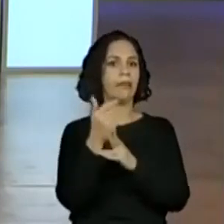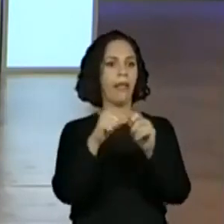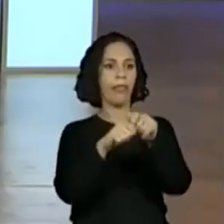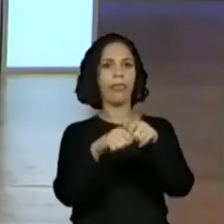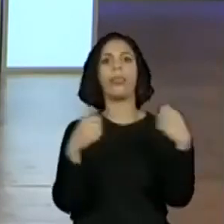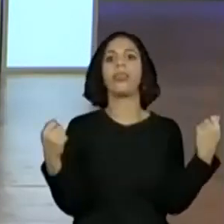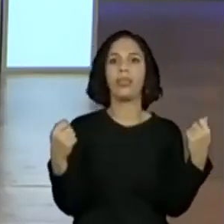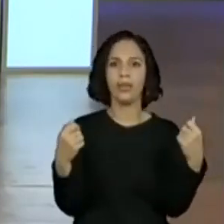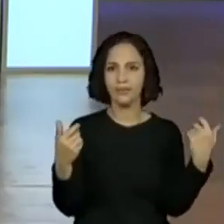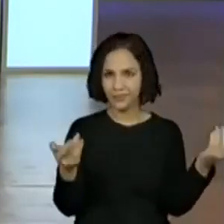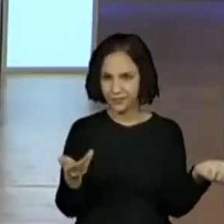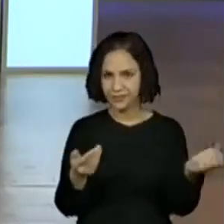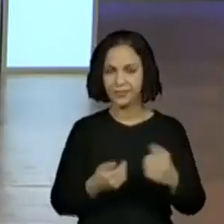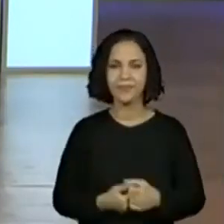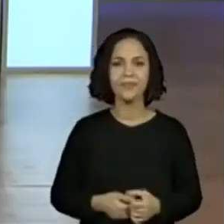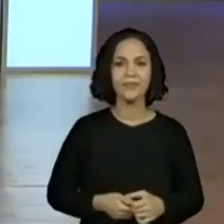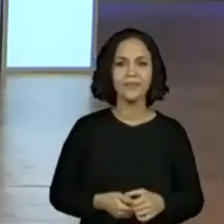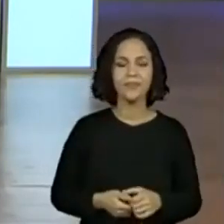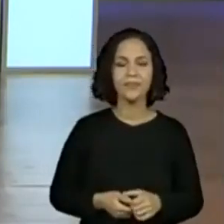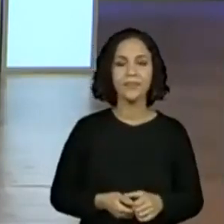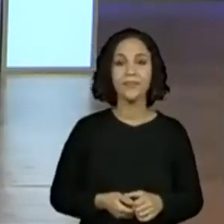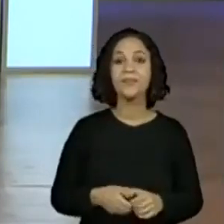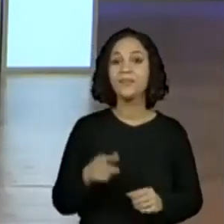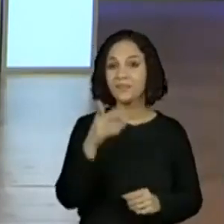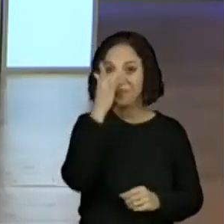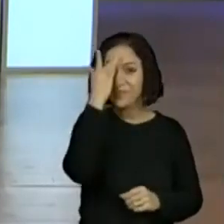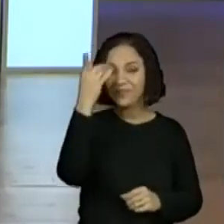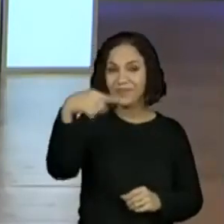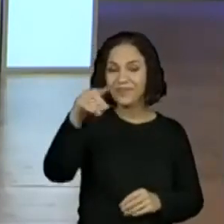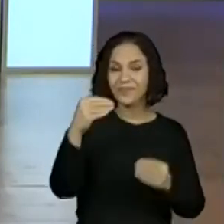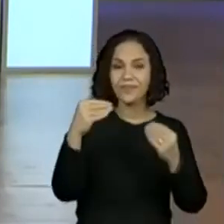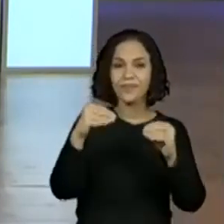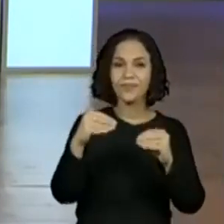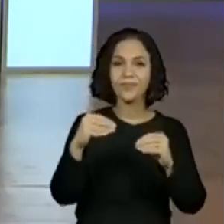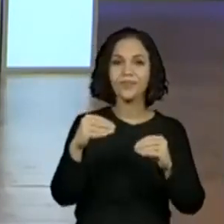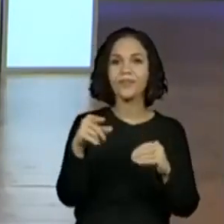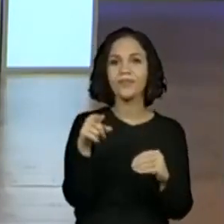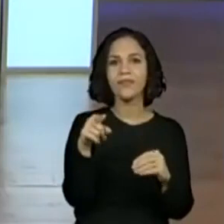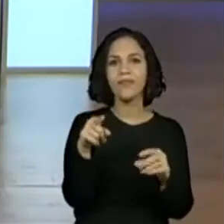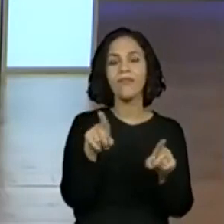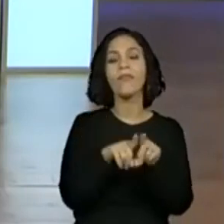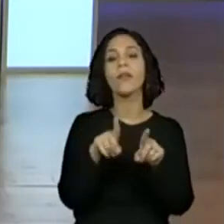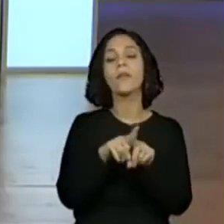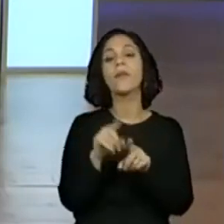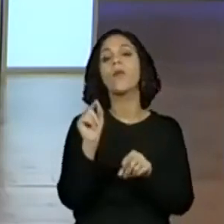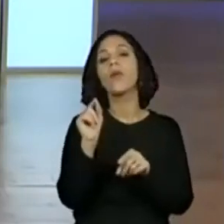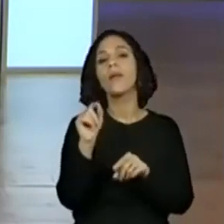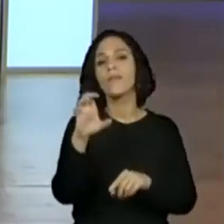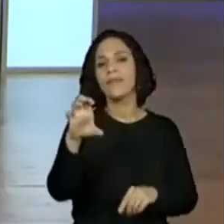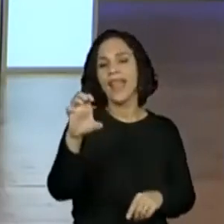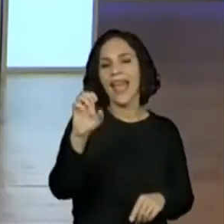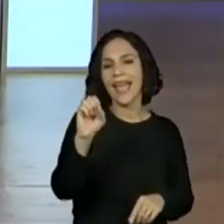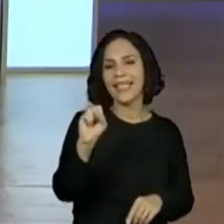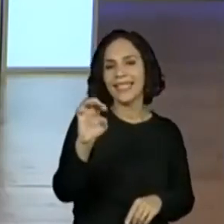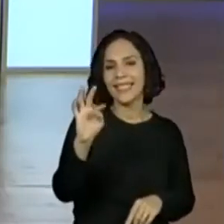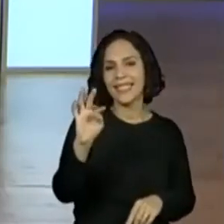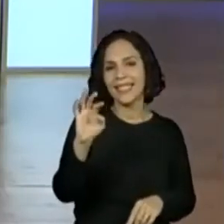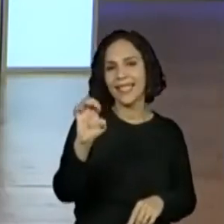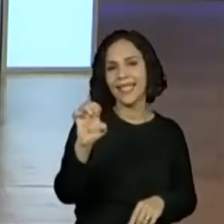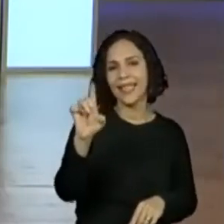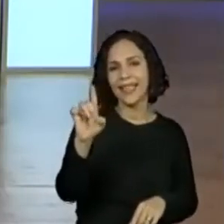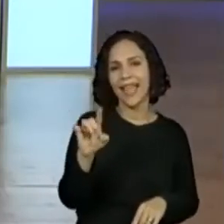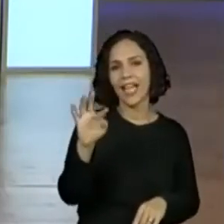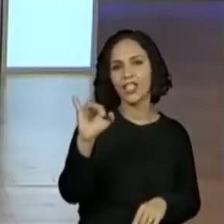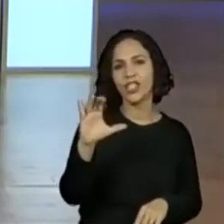briga pela boneca. Ó, o pessoal falou, tem gente colocando estética, pontuação, tudo isso faz